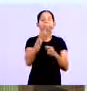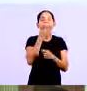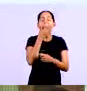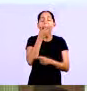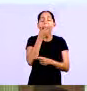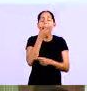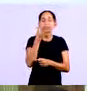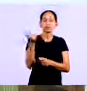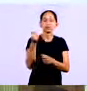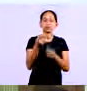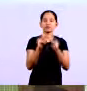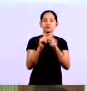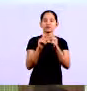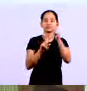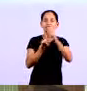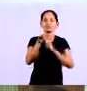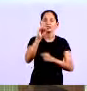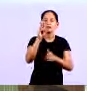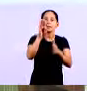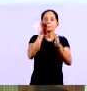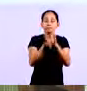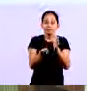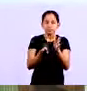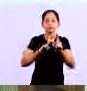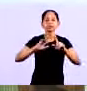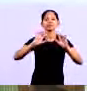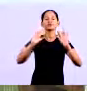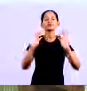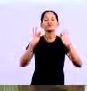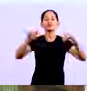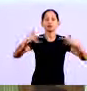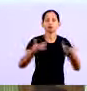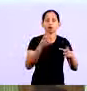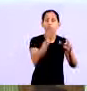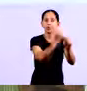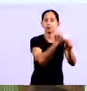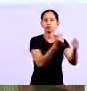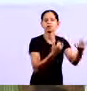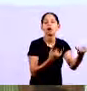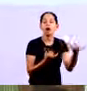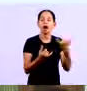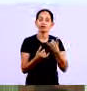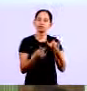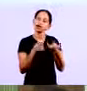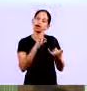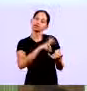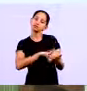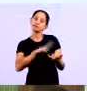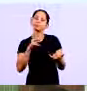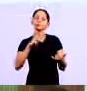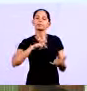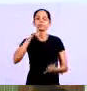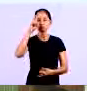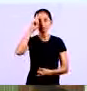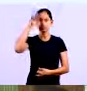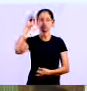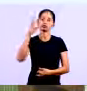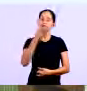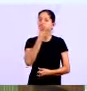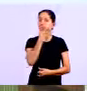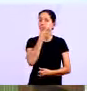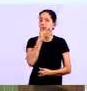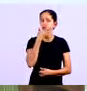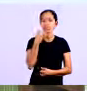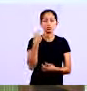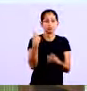de lucro tá vai ser um modelo que você vai instituir que o seu contador tem que saber porque ele tem que registrar isso lá tá porque quando a empresa quebra o